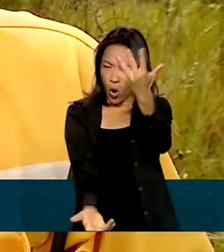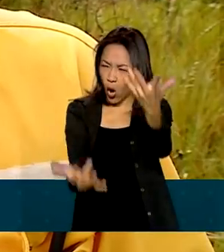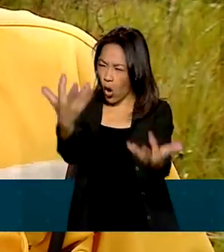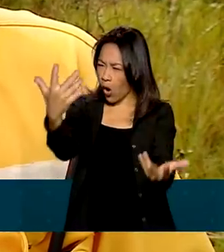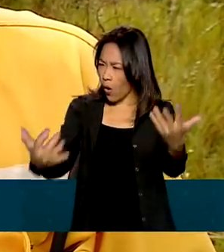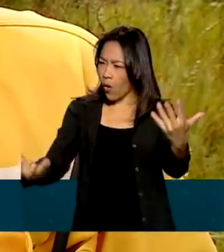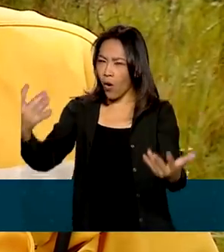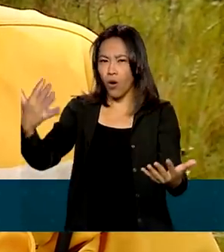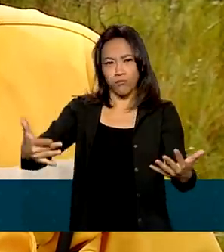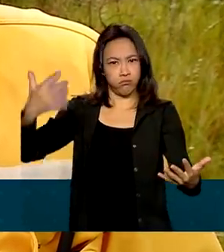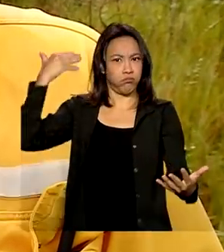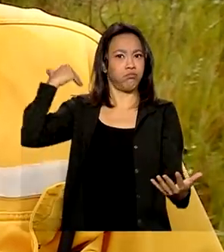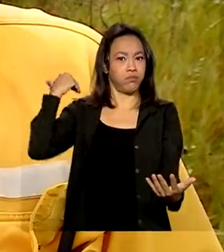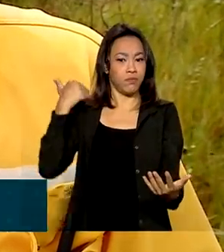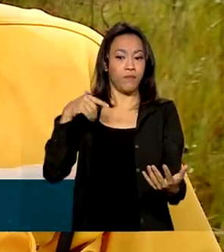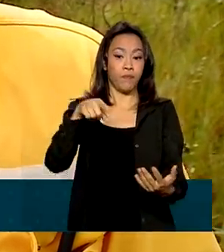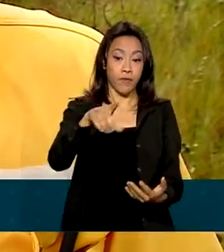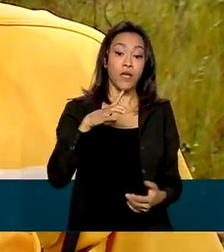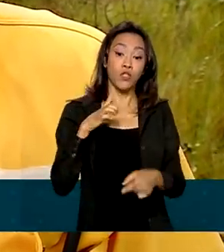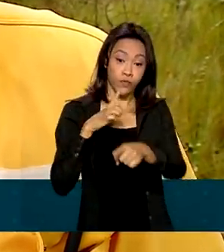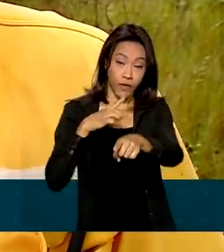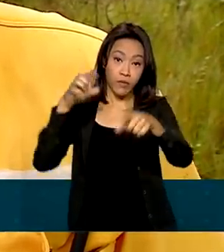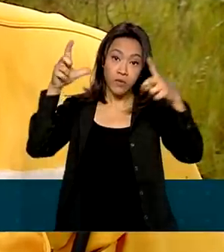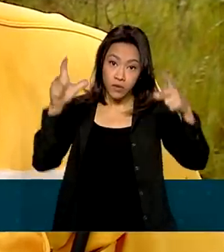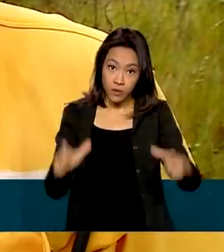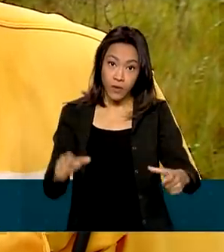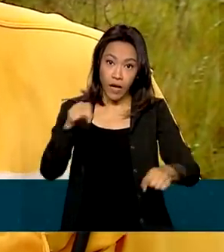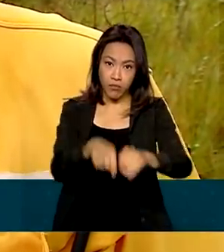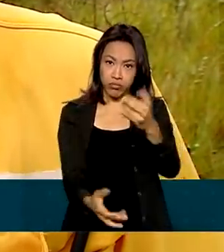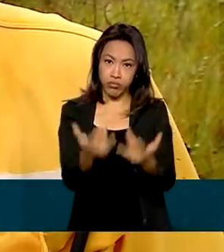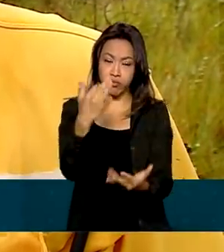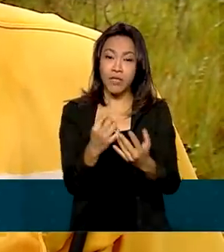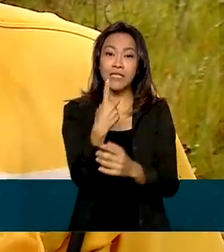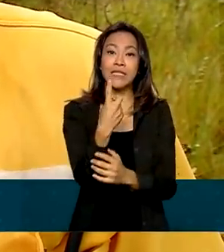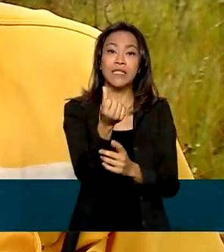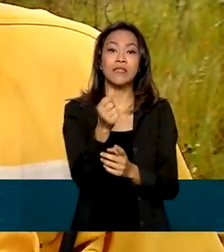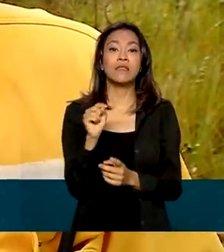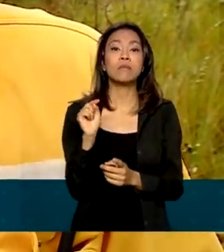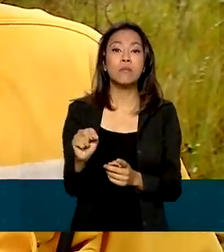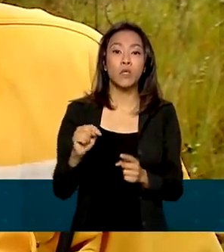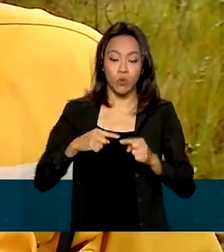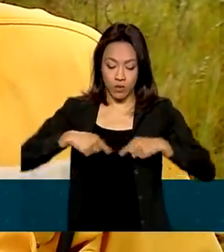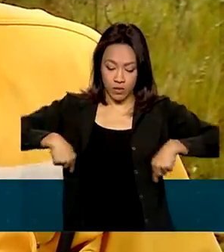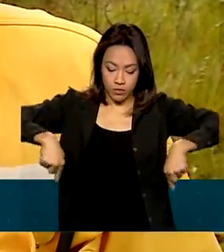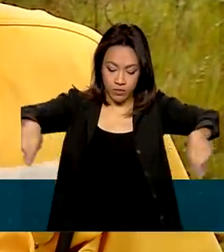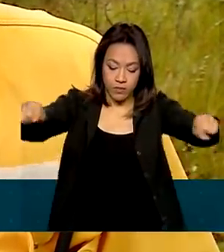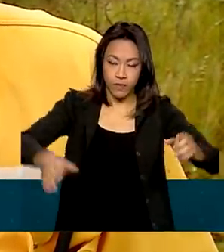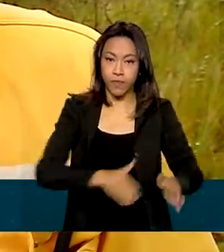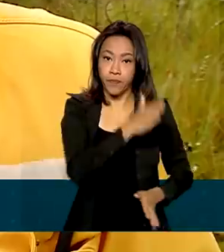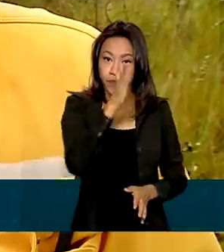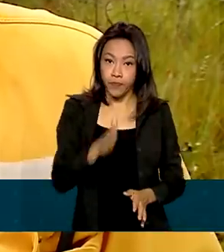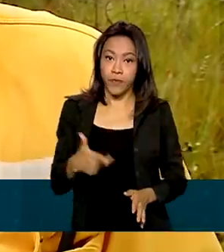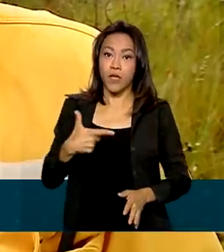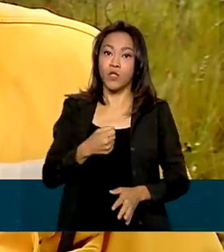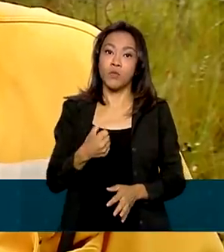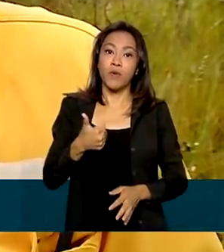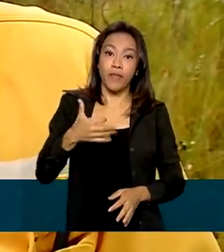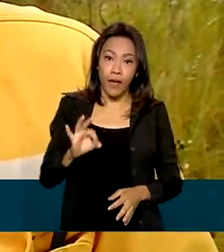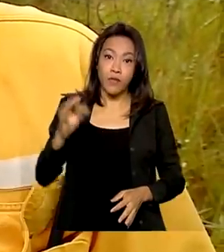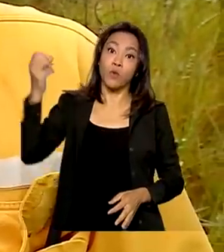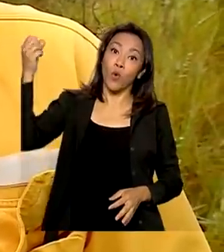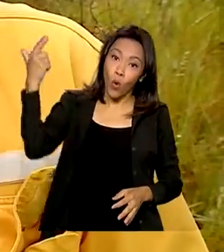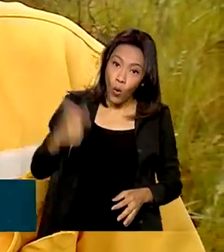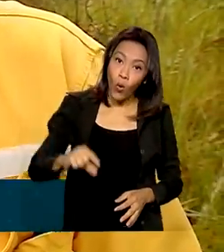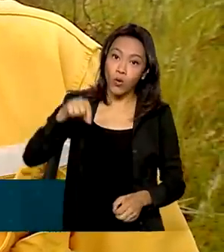Em 2007, nós tivemos um incêndio aqui no Parque Nacional que queimou 16 mil hectares. Em 2010, nós tivemos um novo incêndio que